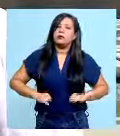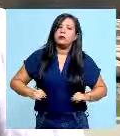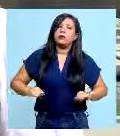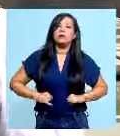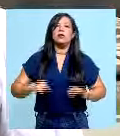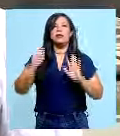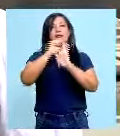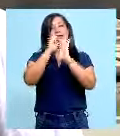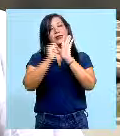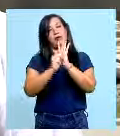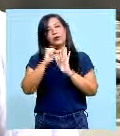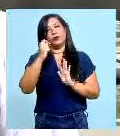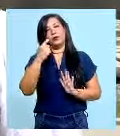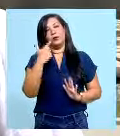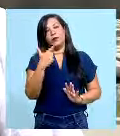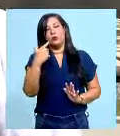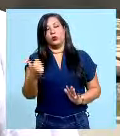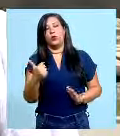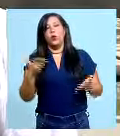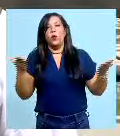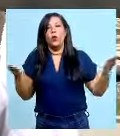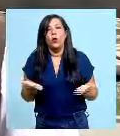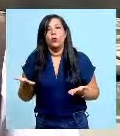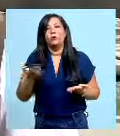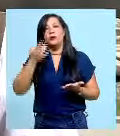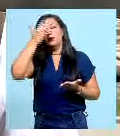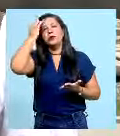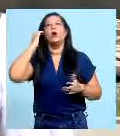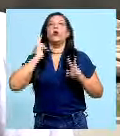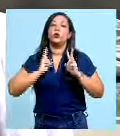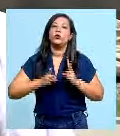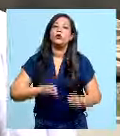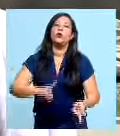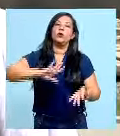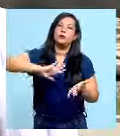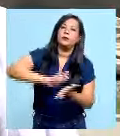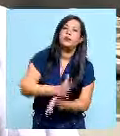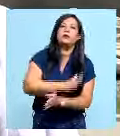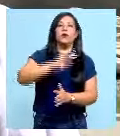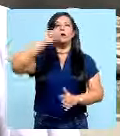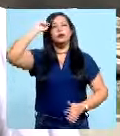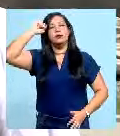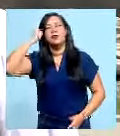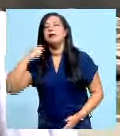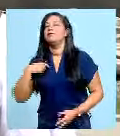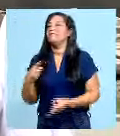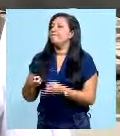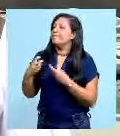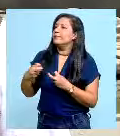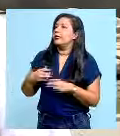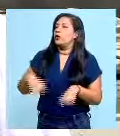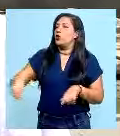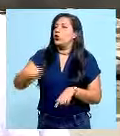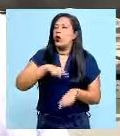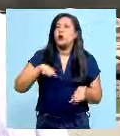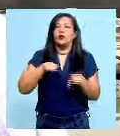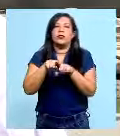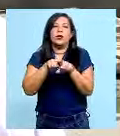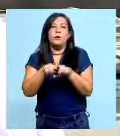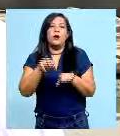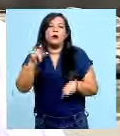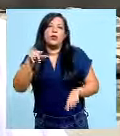pleno século XXI, a gente tenha que passar por isso, de ver nossos irmãos negros,